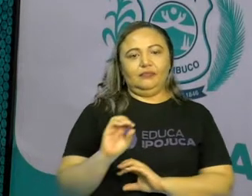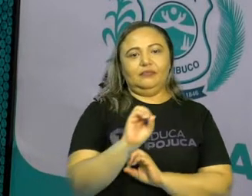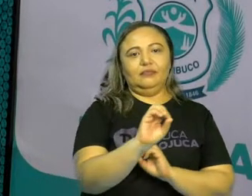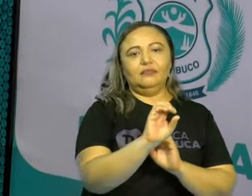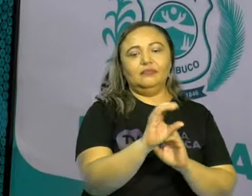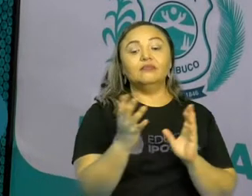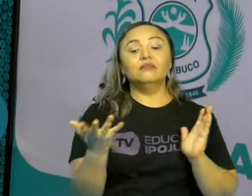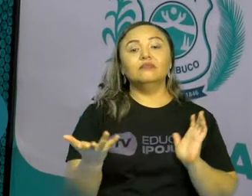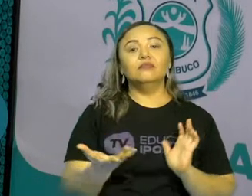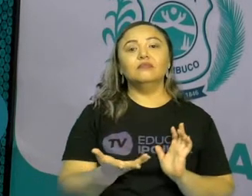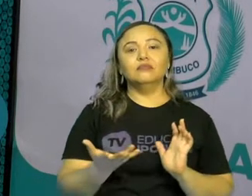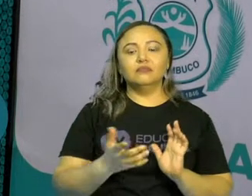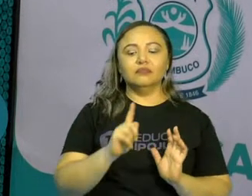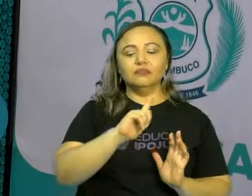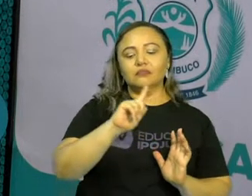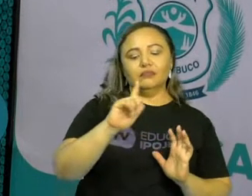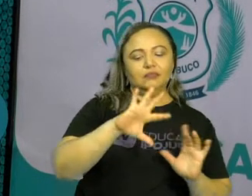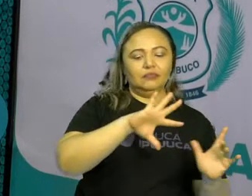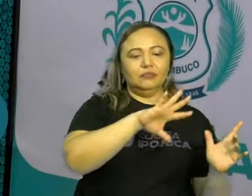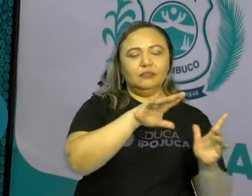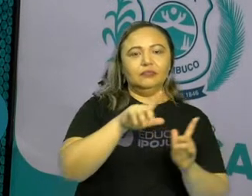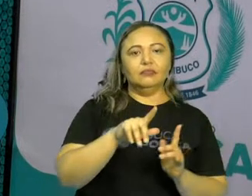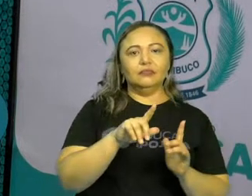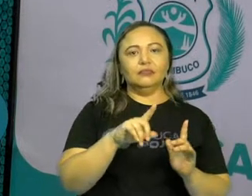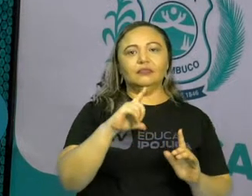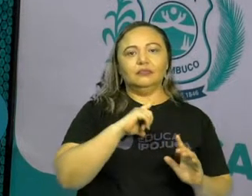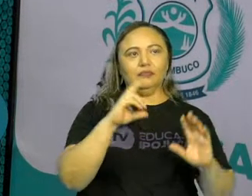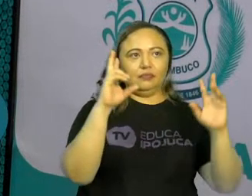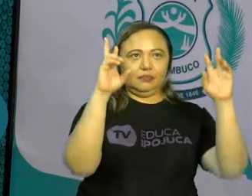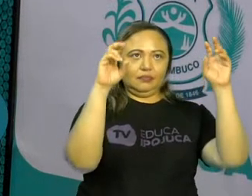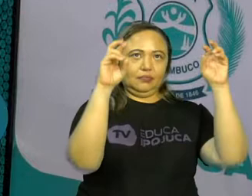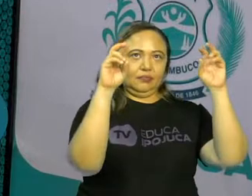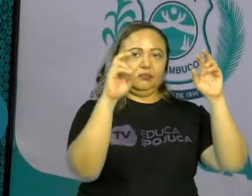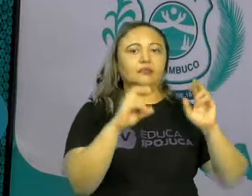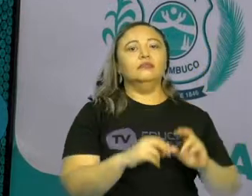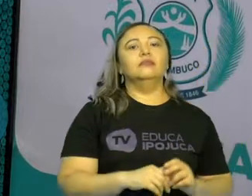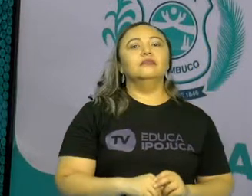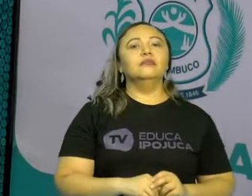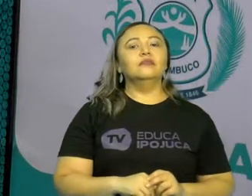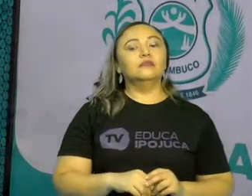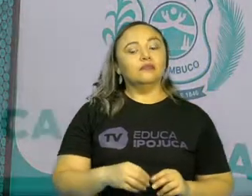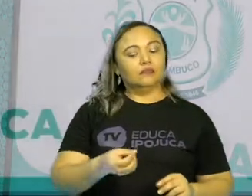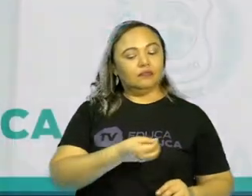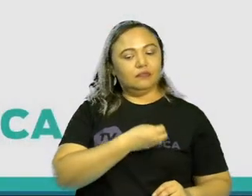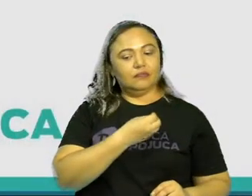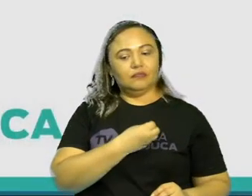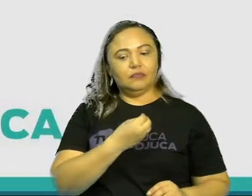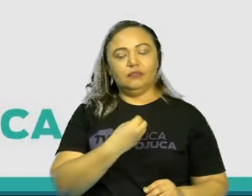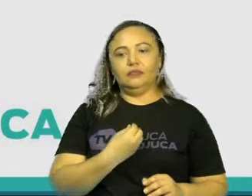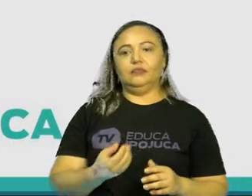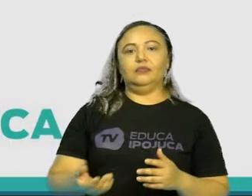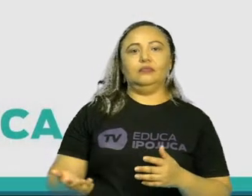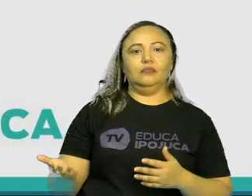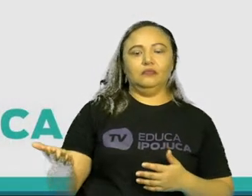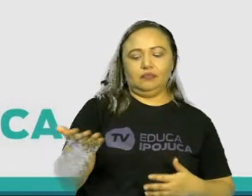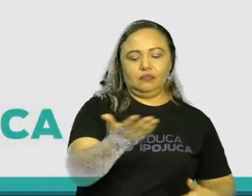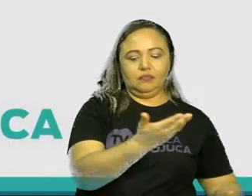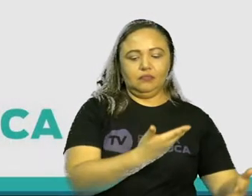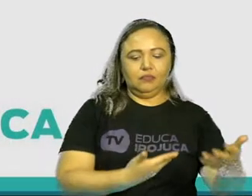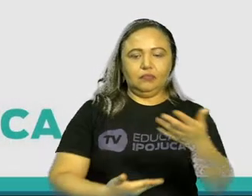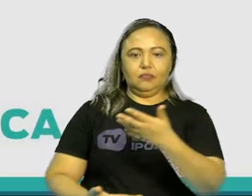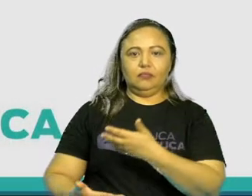Hoje, na aula de Geografia, temos como tema convivência e interação entre pessoas na